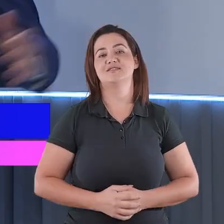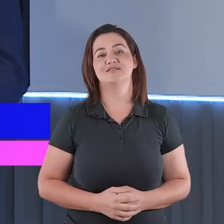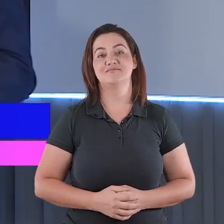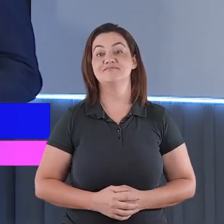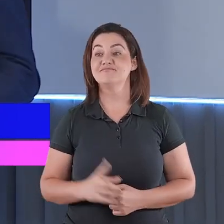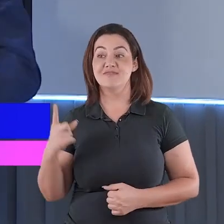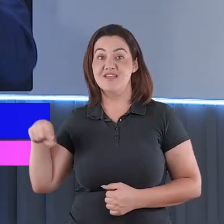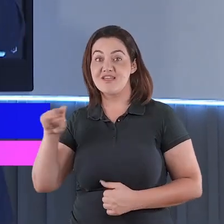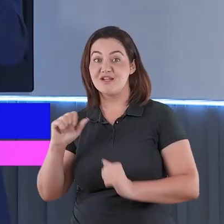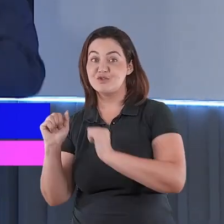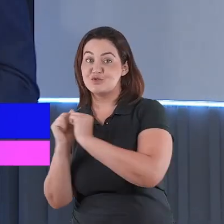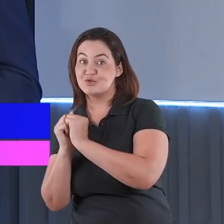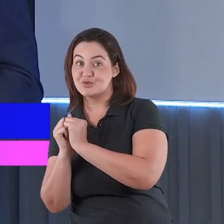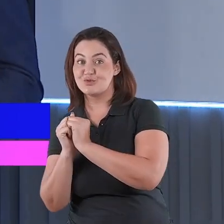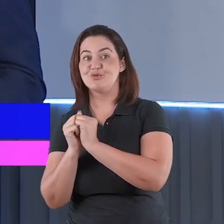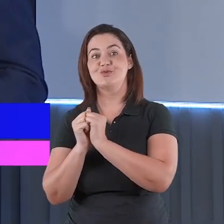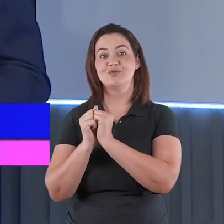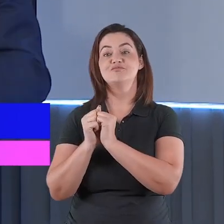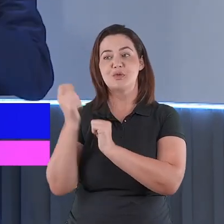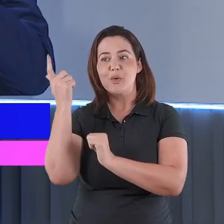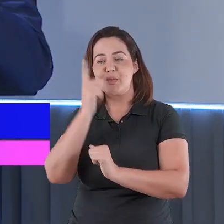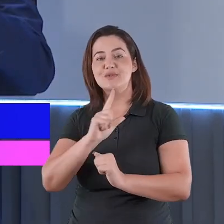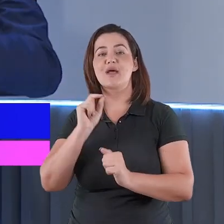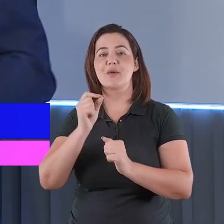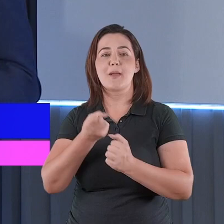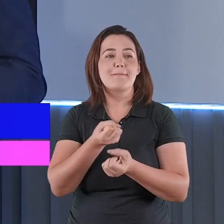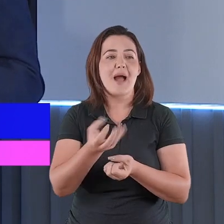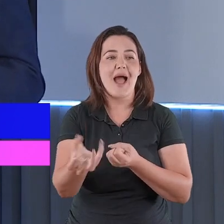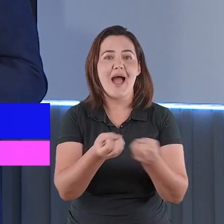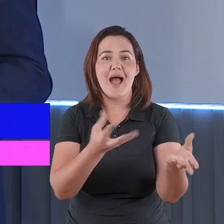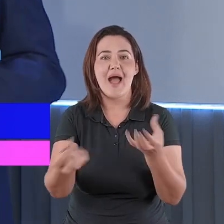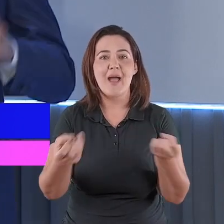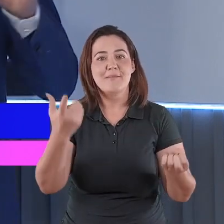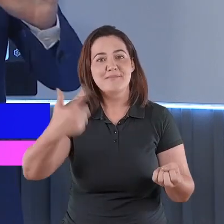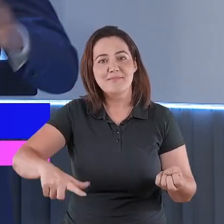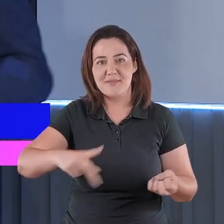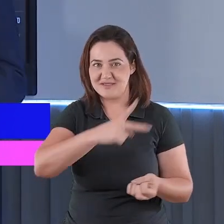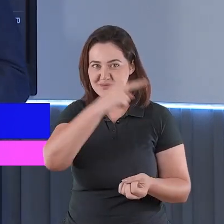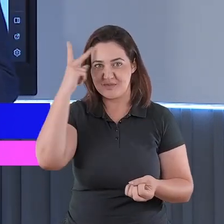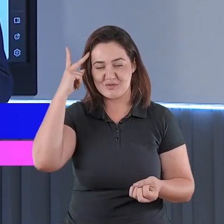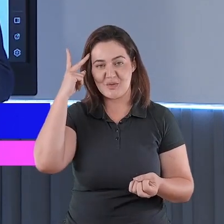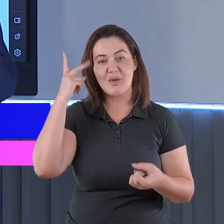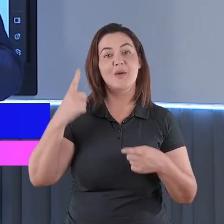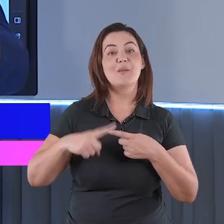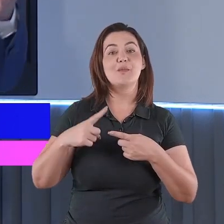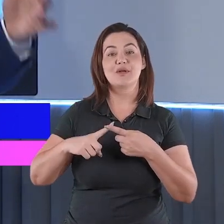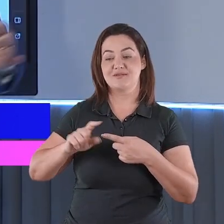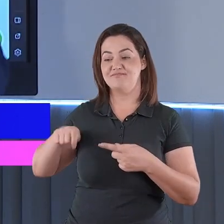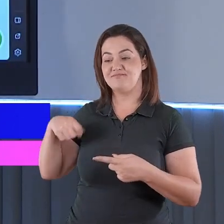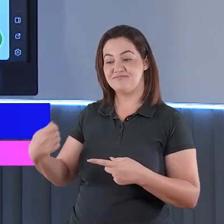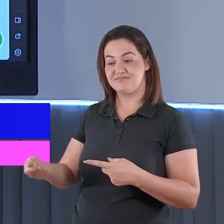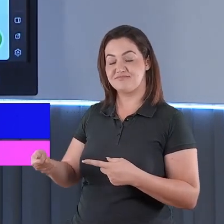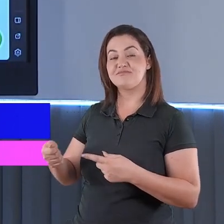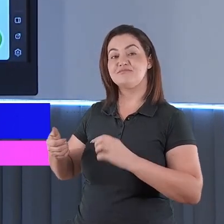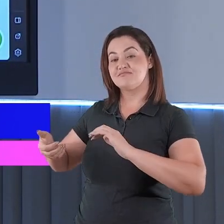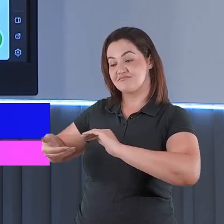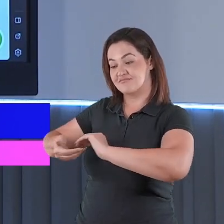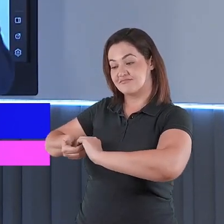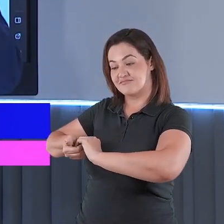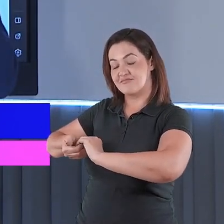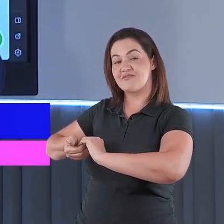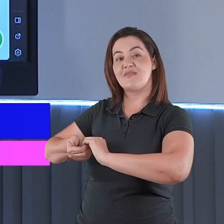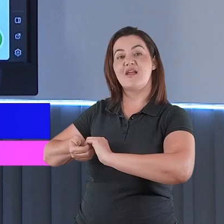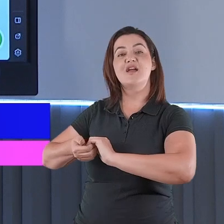palavra de esperança, chegando até a sua casa, chegando até a sua família. Porque os anjos da esperança, eles amam ouvir